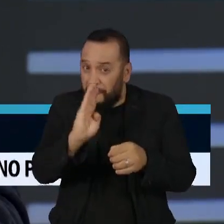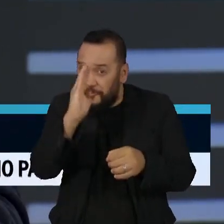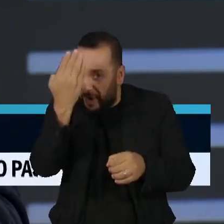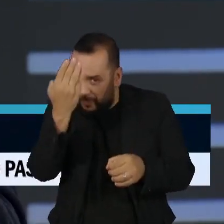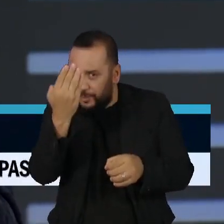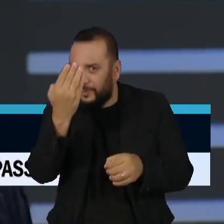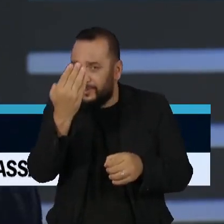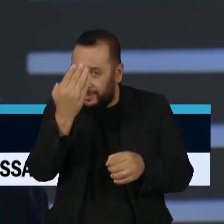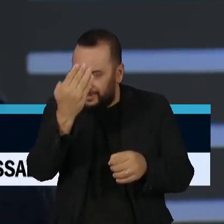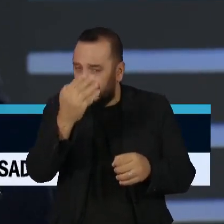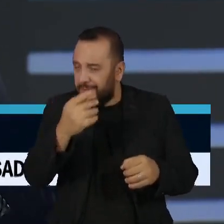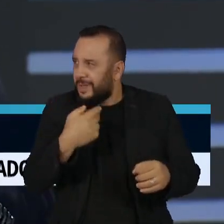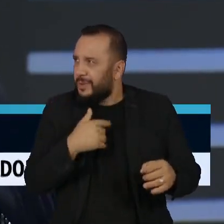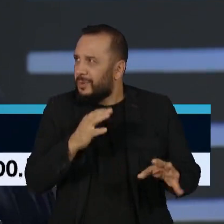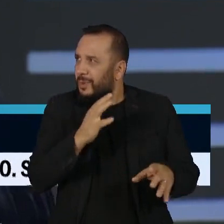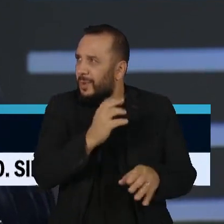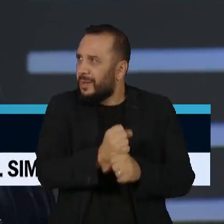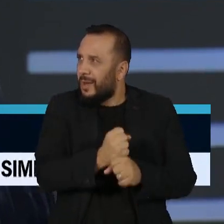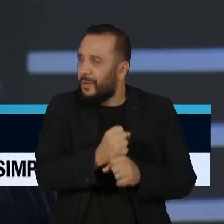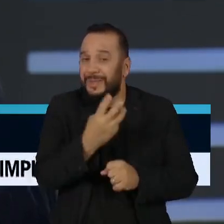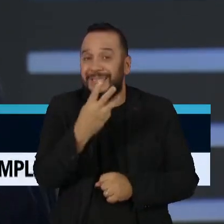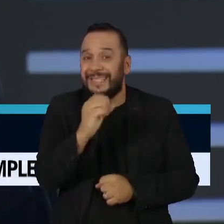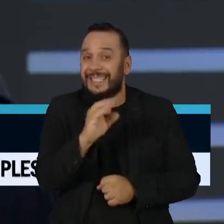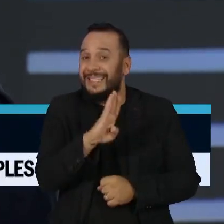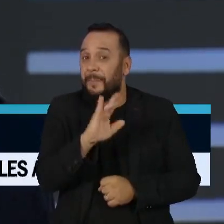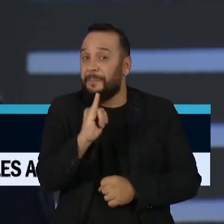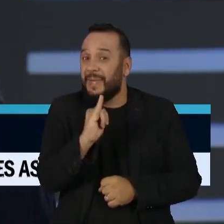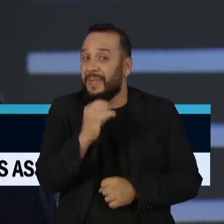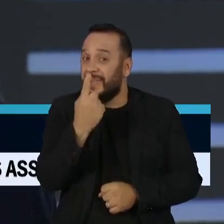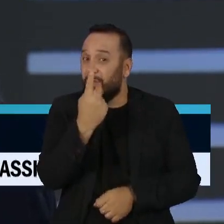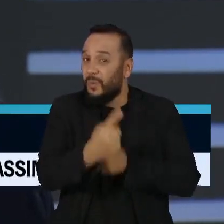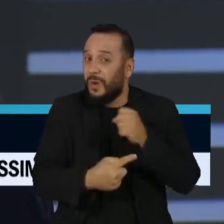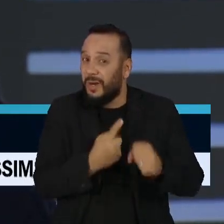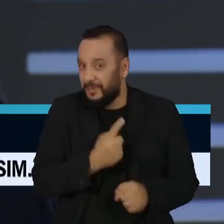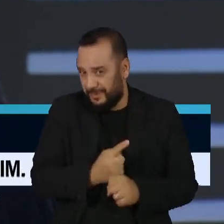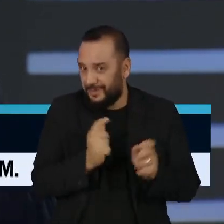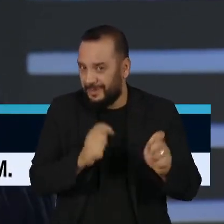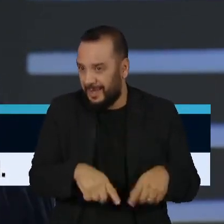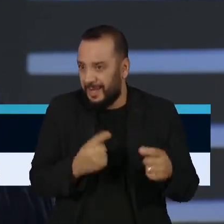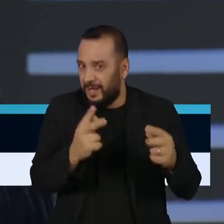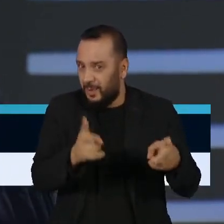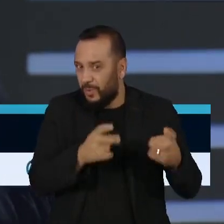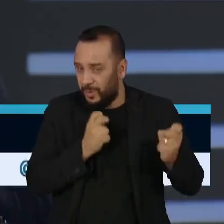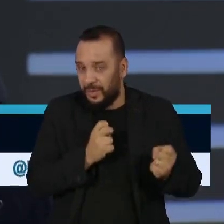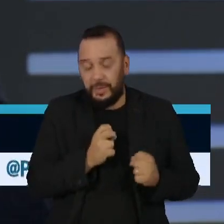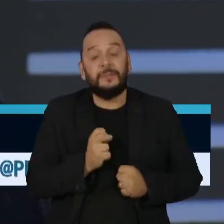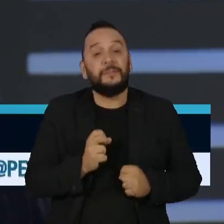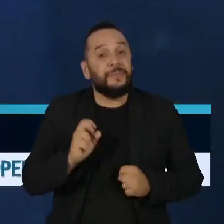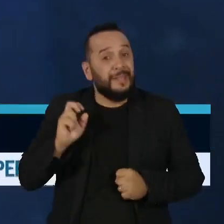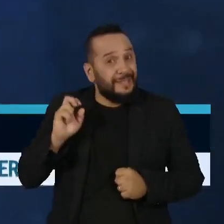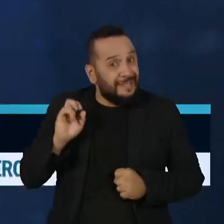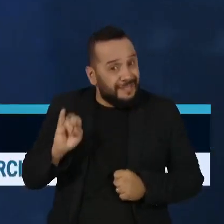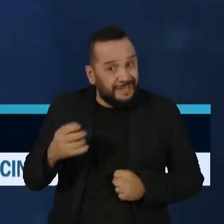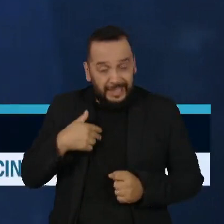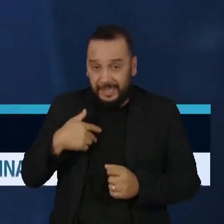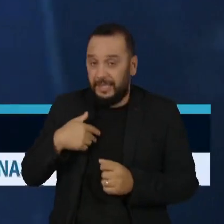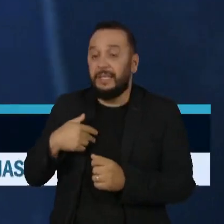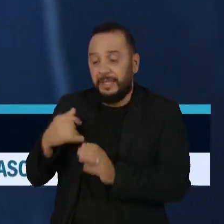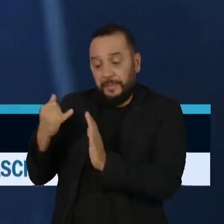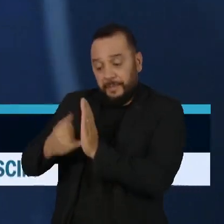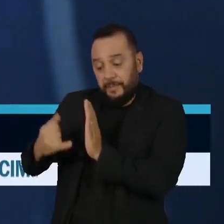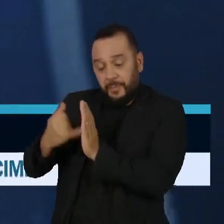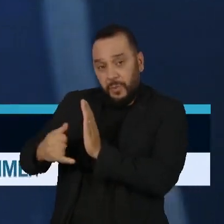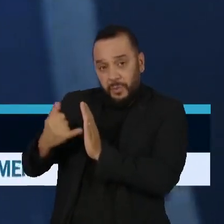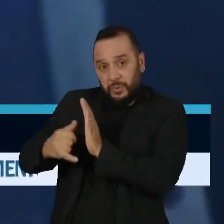arrecadar mais com todo mundo pagando menos. Você sobe a arrecadação se você diminuir a alíquota. Se você aumentar a carga